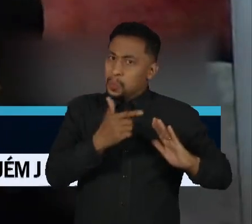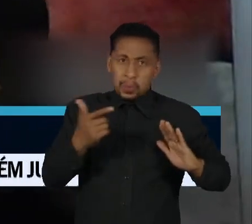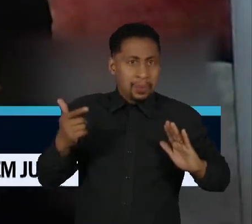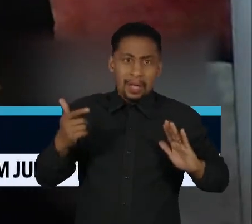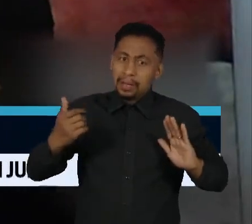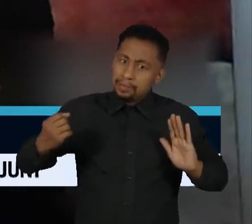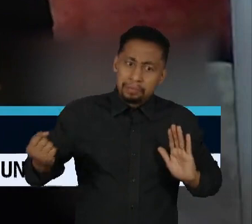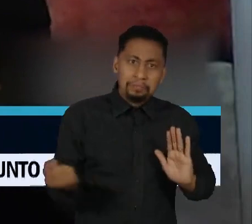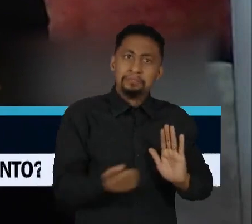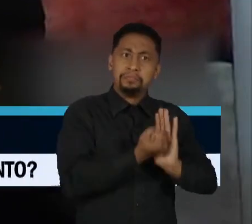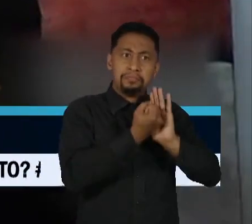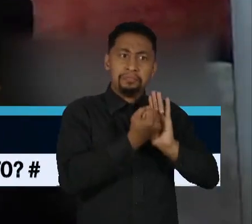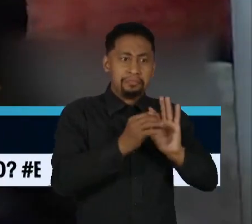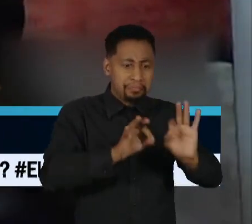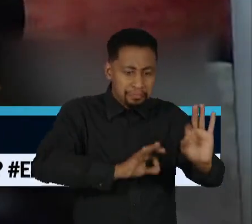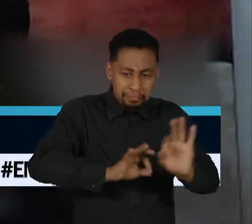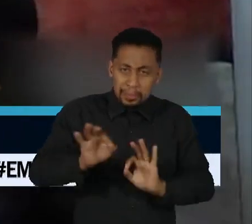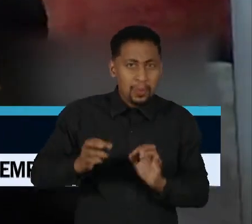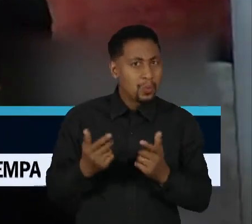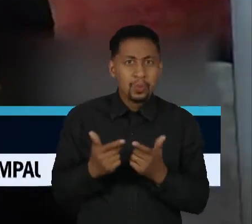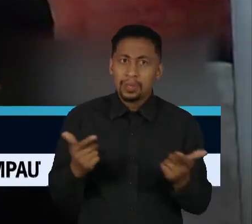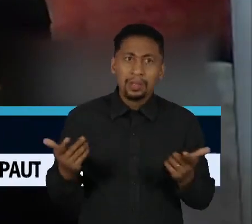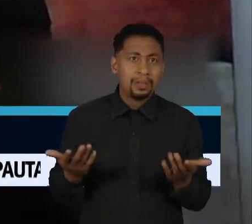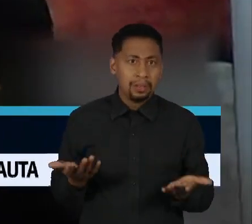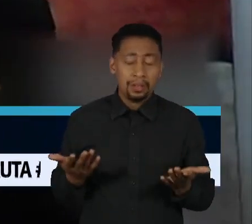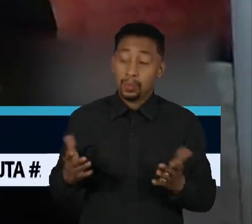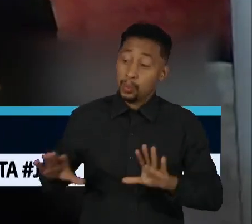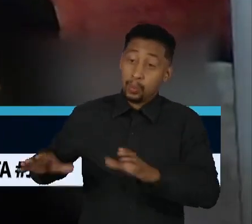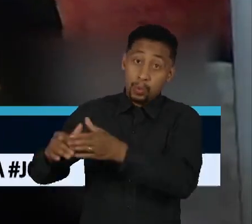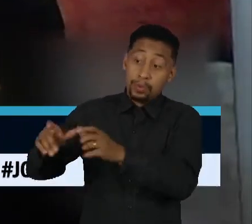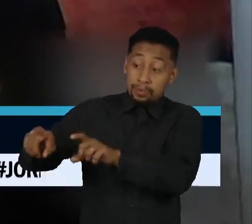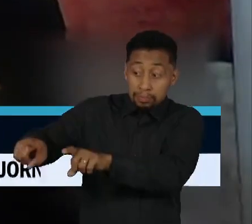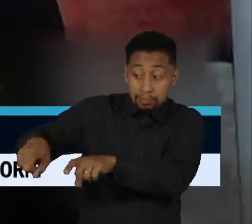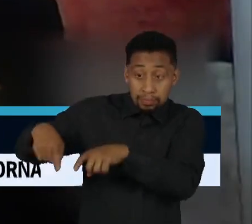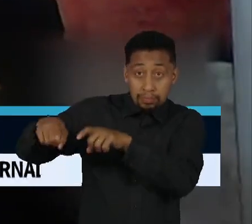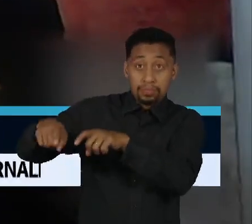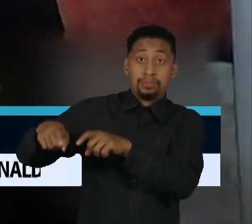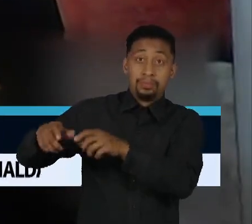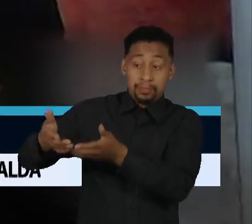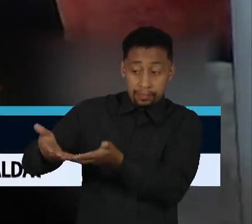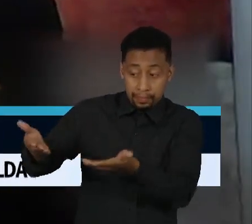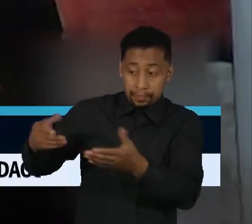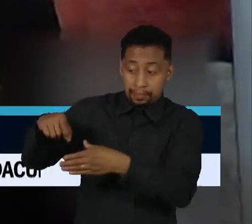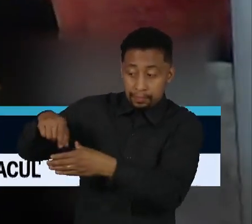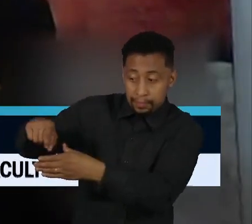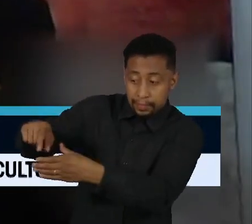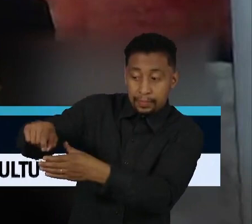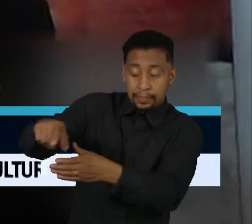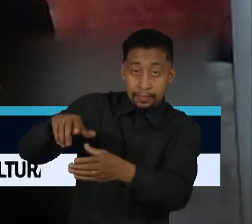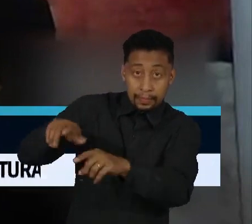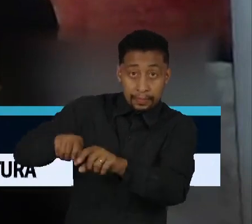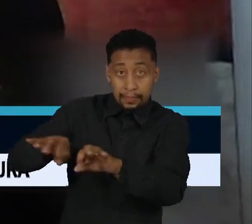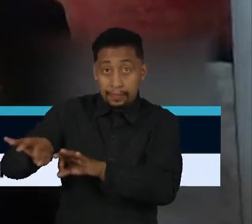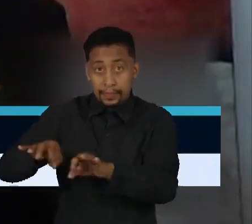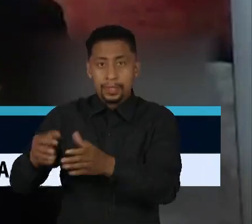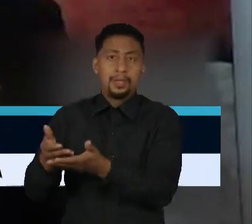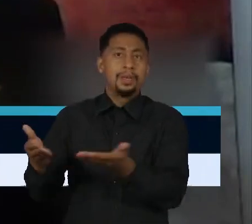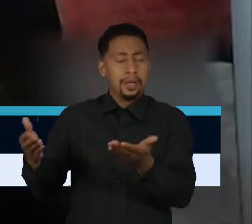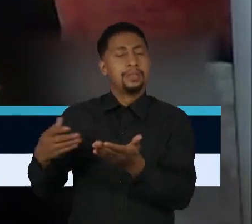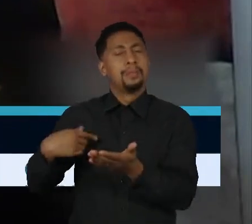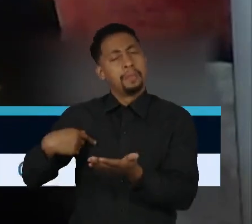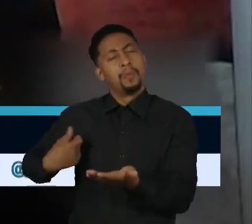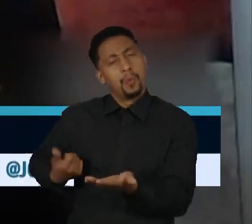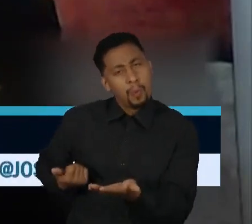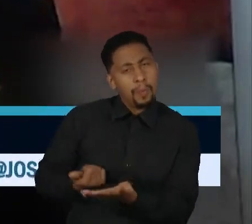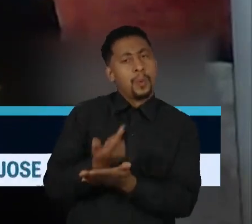aqueles agricultores, aqueles proprietários, aqueles colonos de boa fé que adquiriram, pagaram,